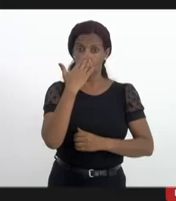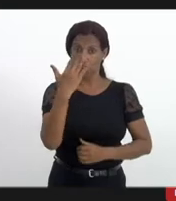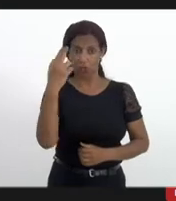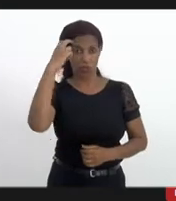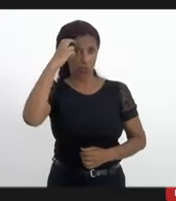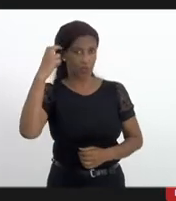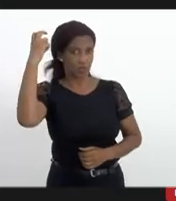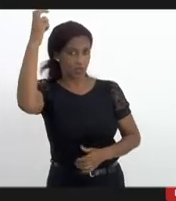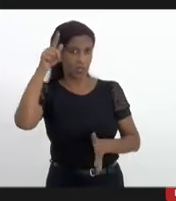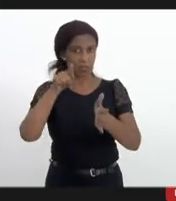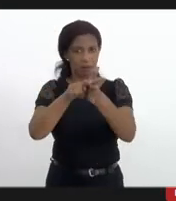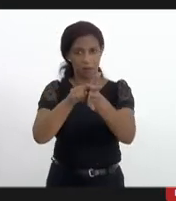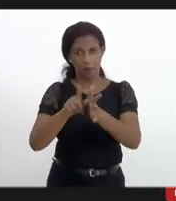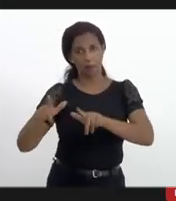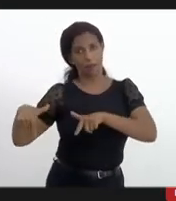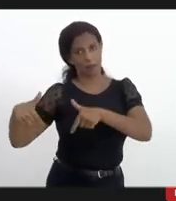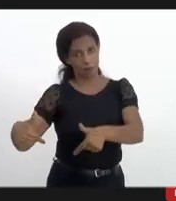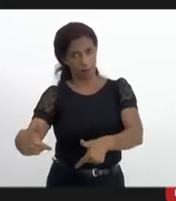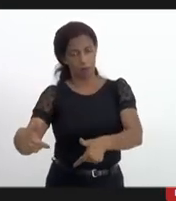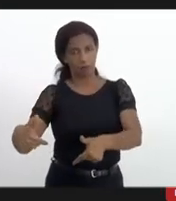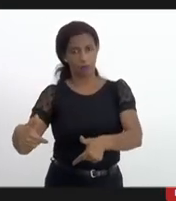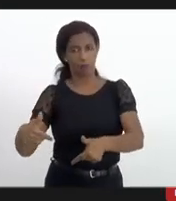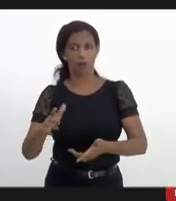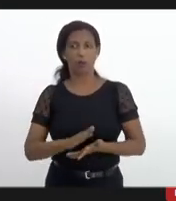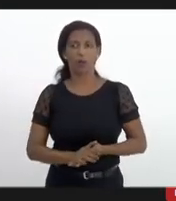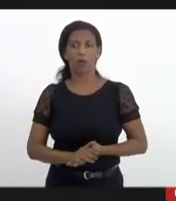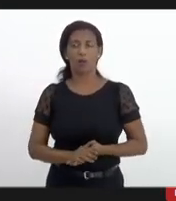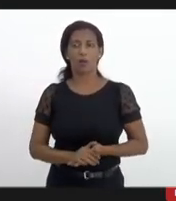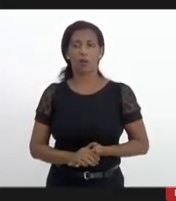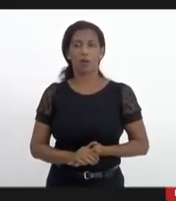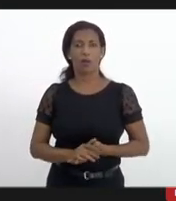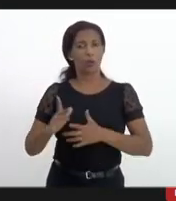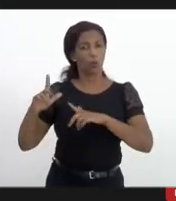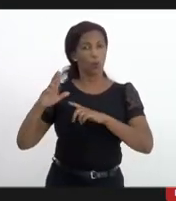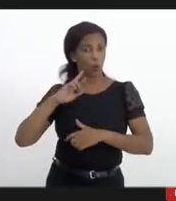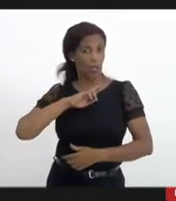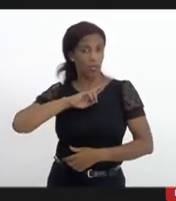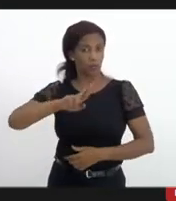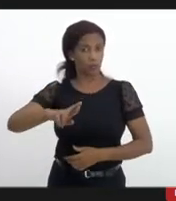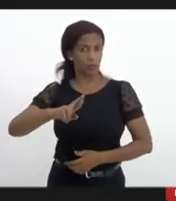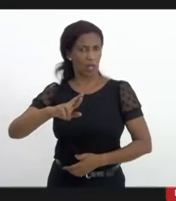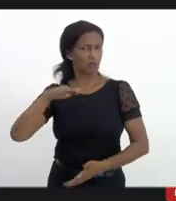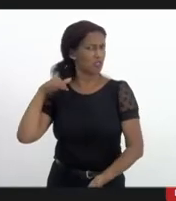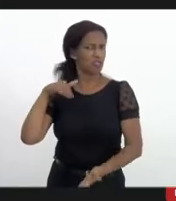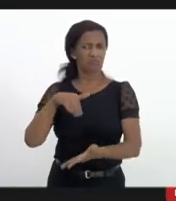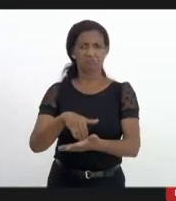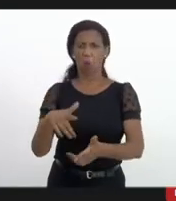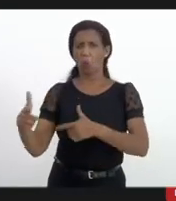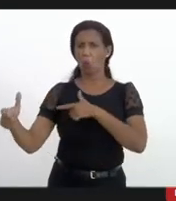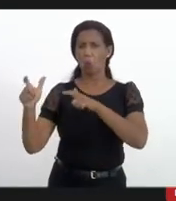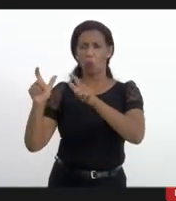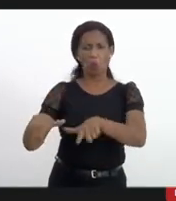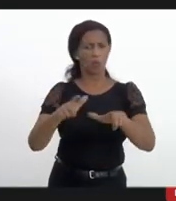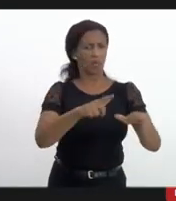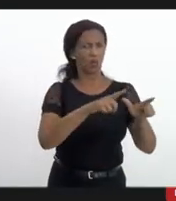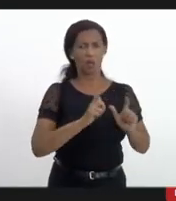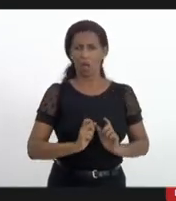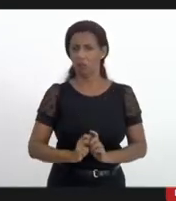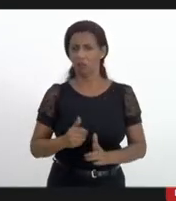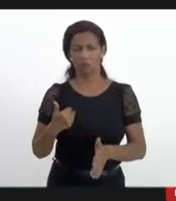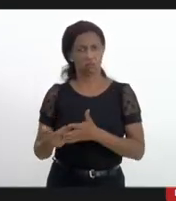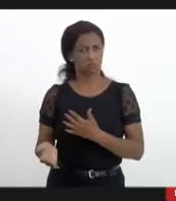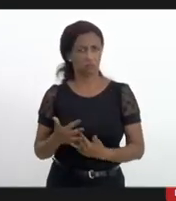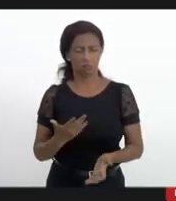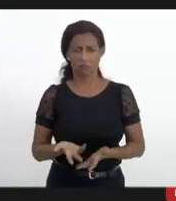inteligência investigação e ação provido das devidas ordens judiciais a gente vai a qualquer lugar literalmente a qualquer